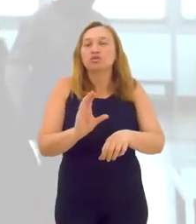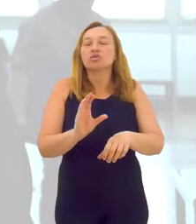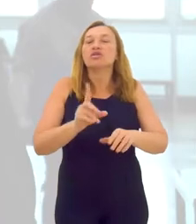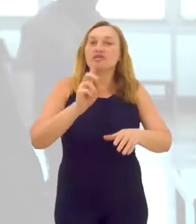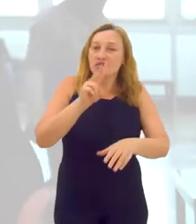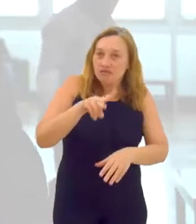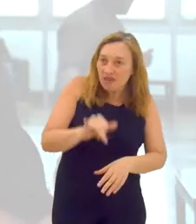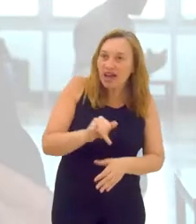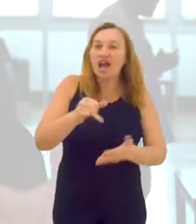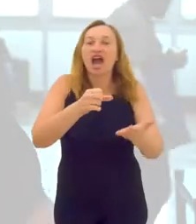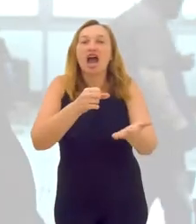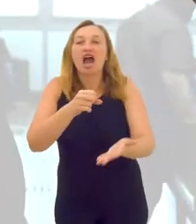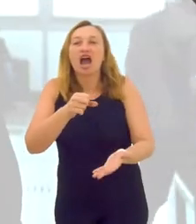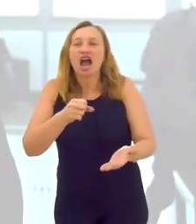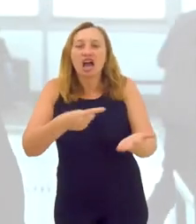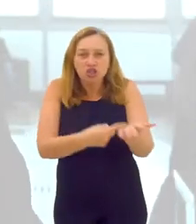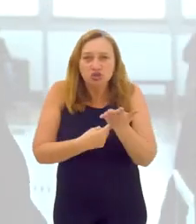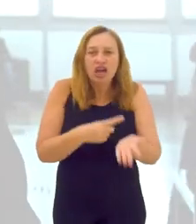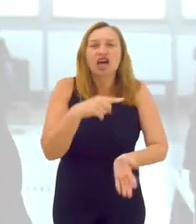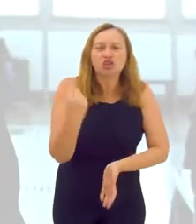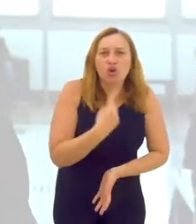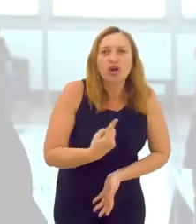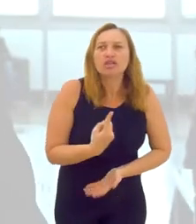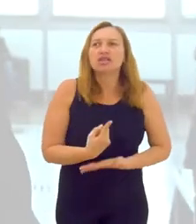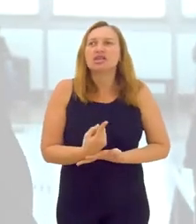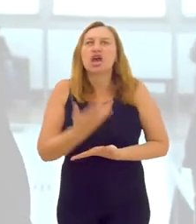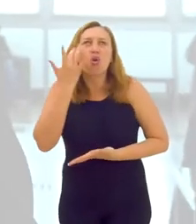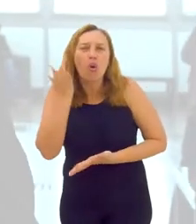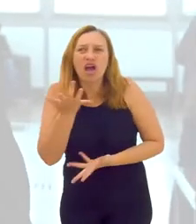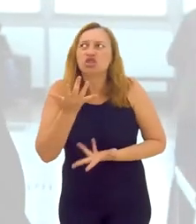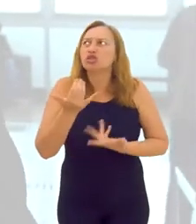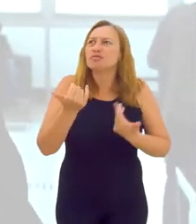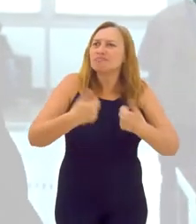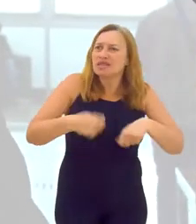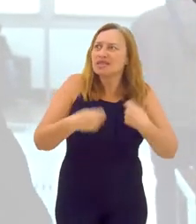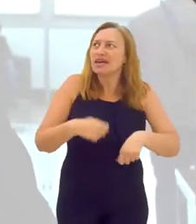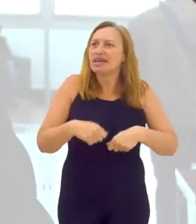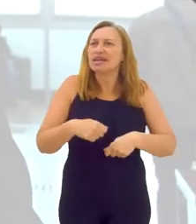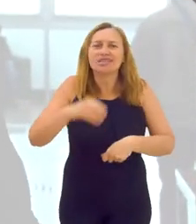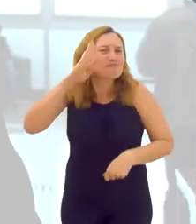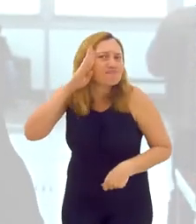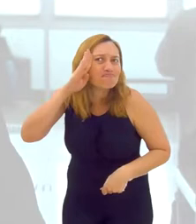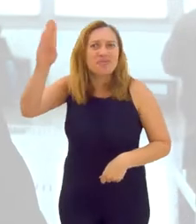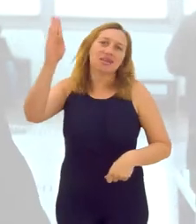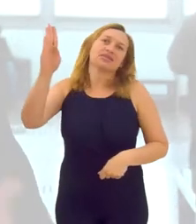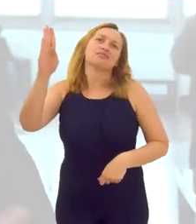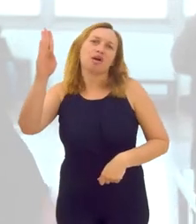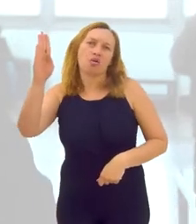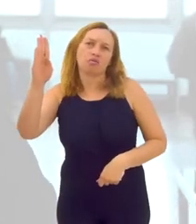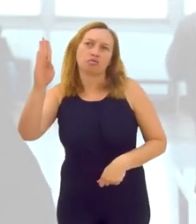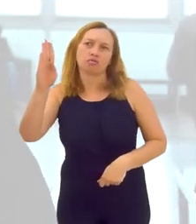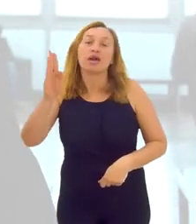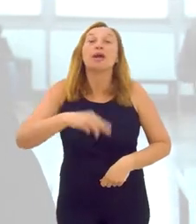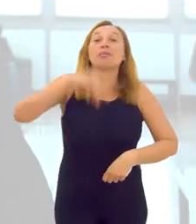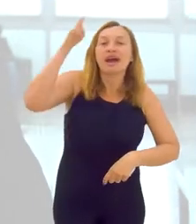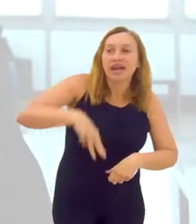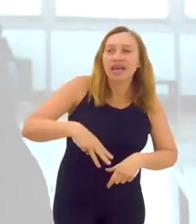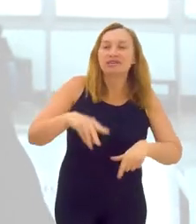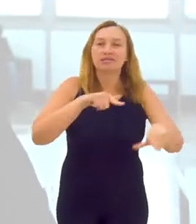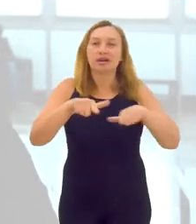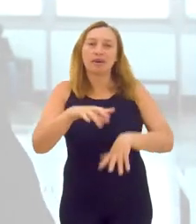serve e vai ajudar muito a gente Eu acho que deveria ser essencial